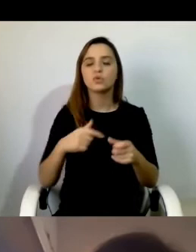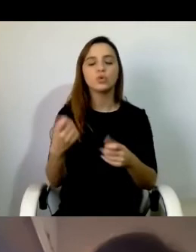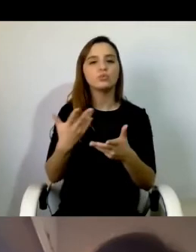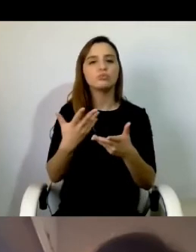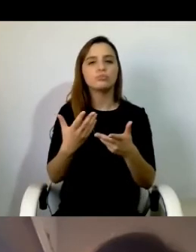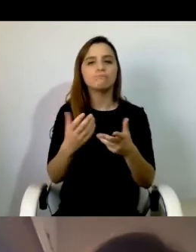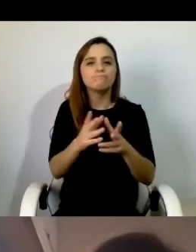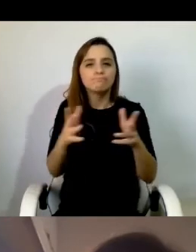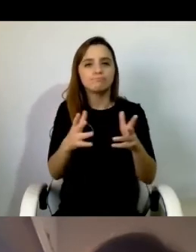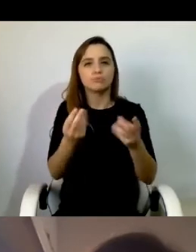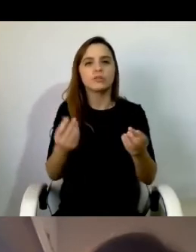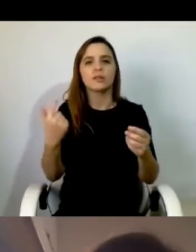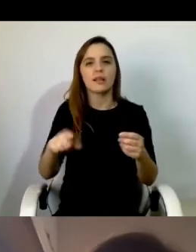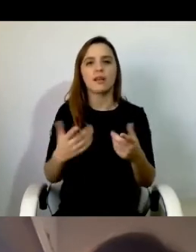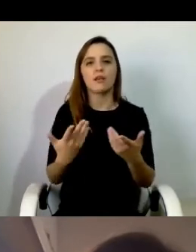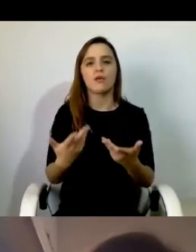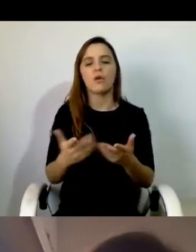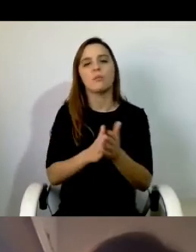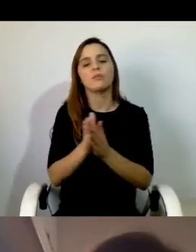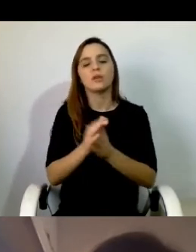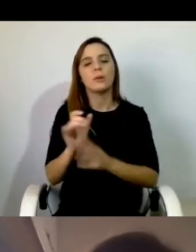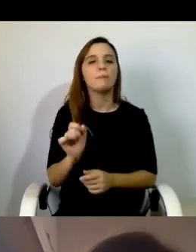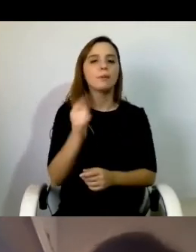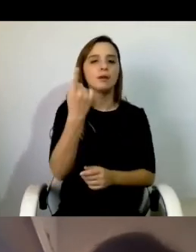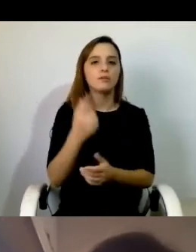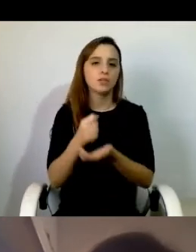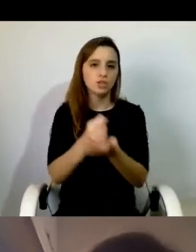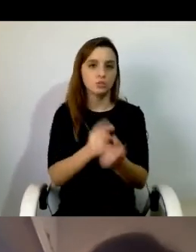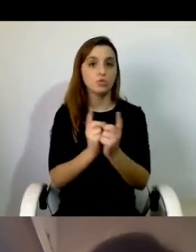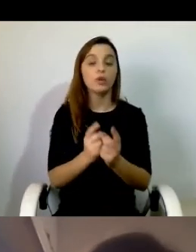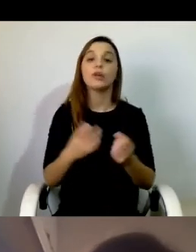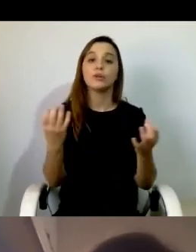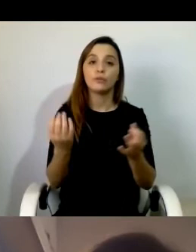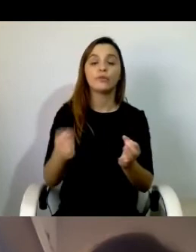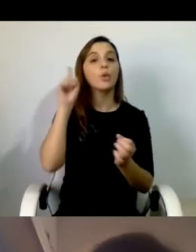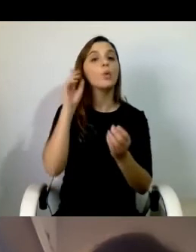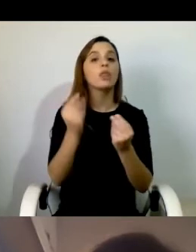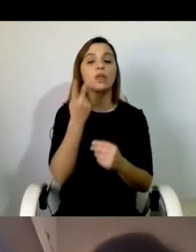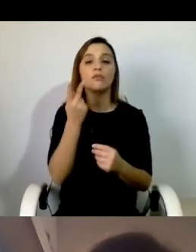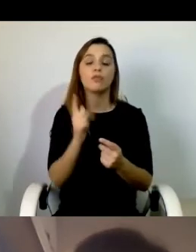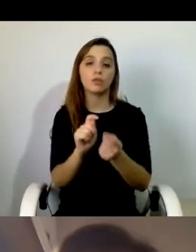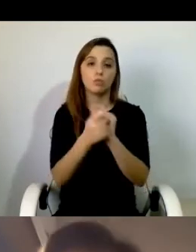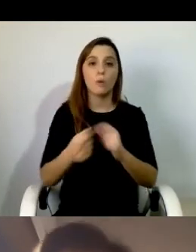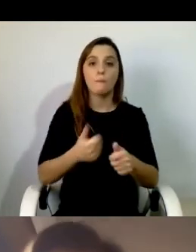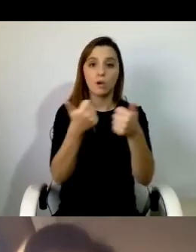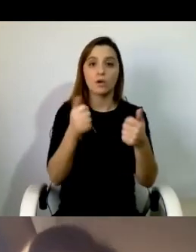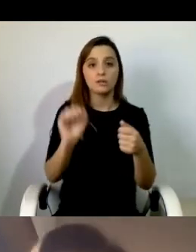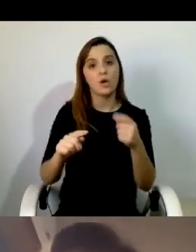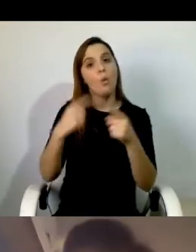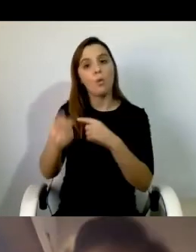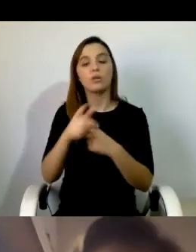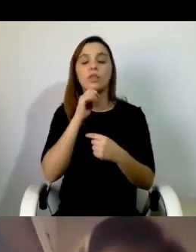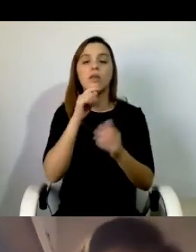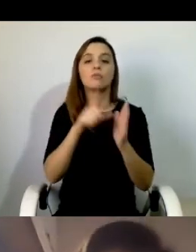melhorou substancialmente a sua qualidade de vida e alguns puderam mesmo iniciar novos projetos de vida o que demonstra a